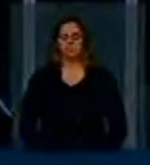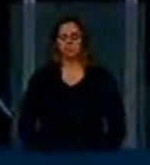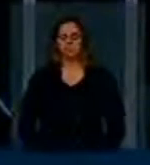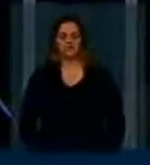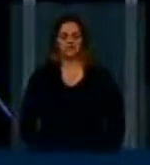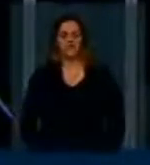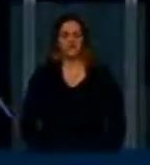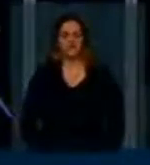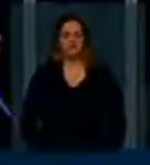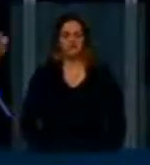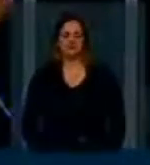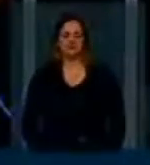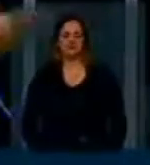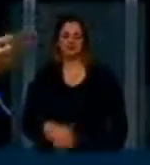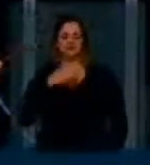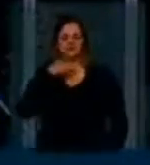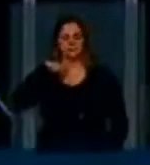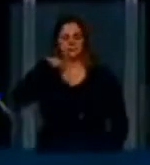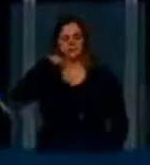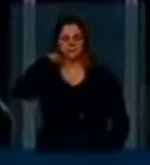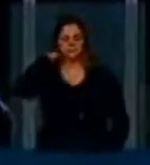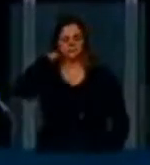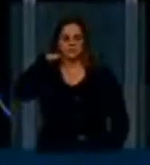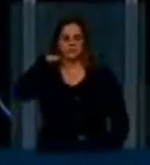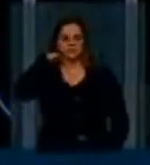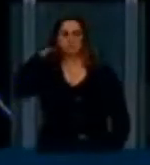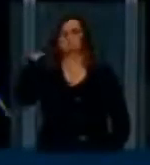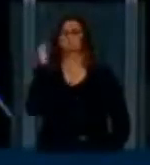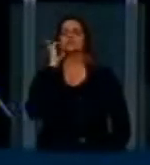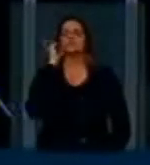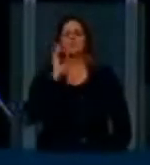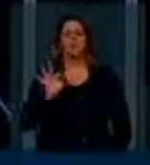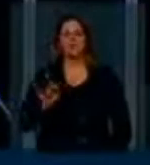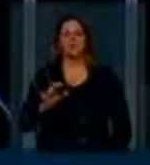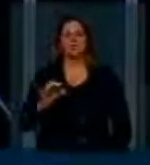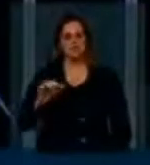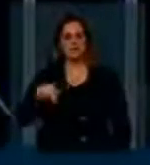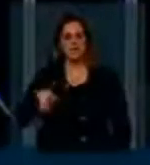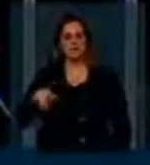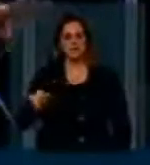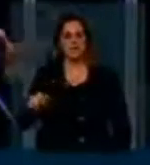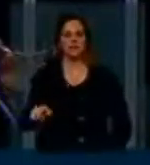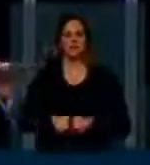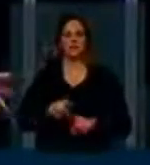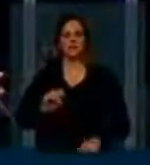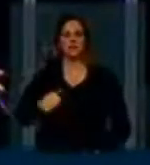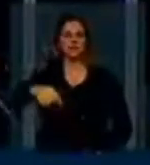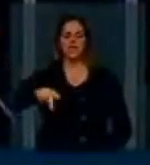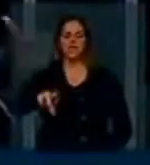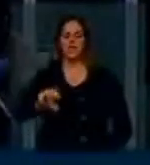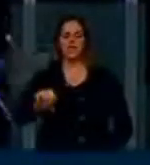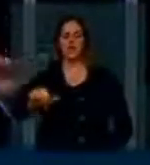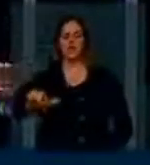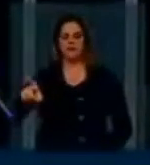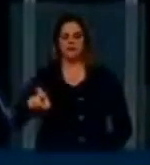de deputados do meu estado aqui, o deputado Francisquine e o deputado Sandro Alex. O marco civil da